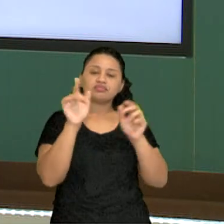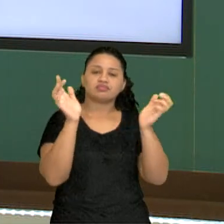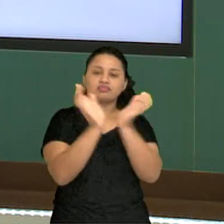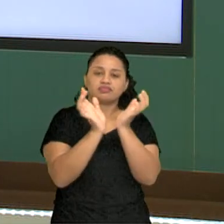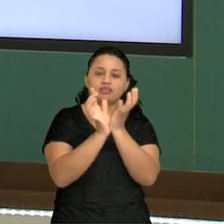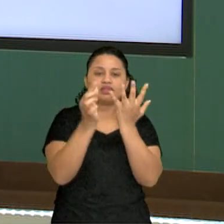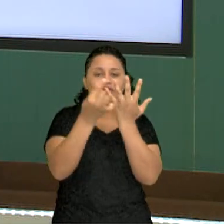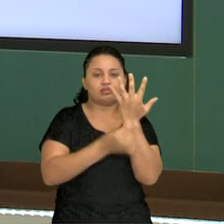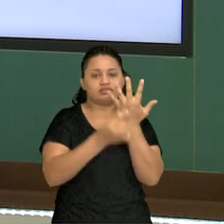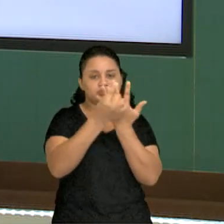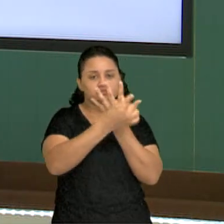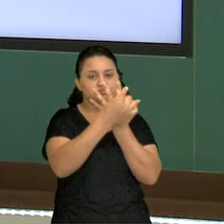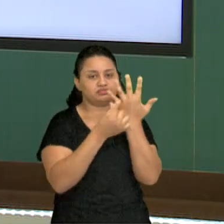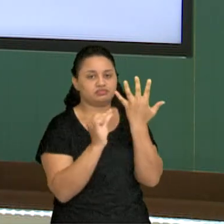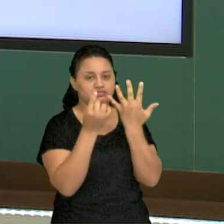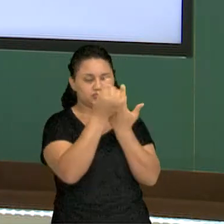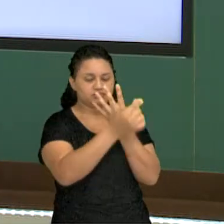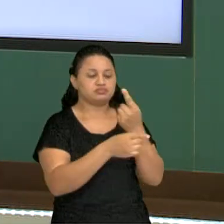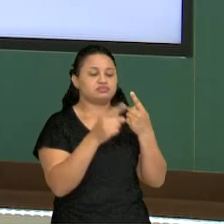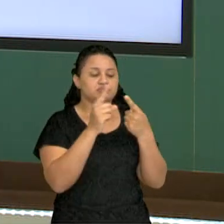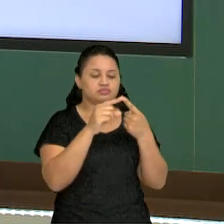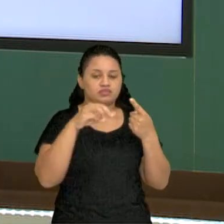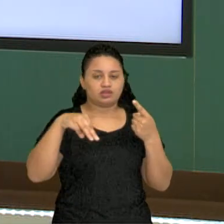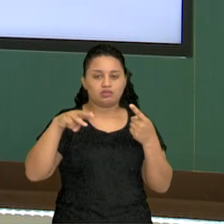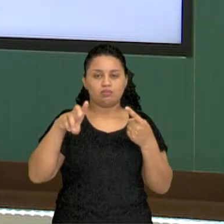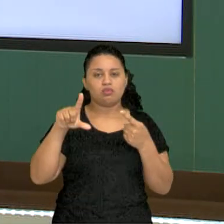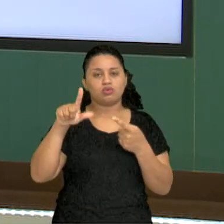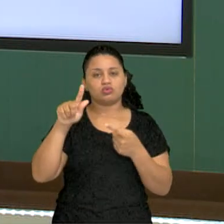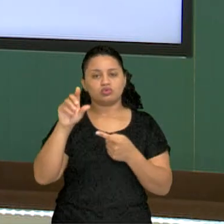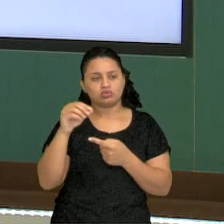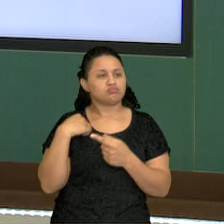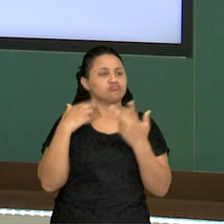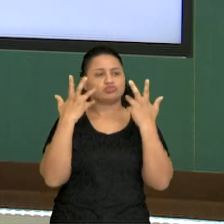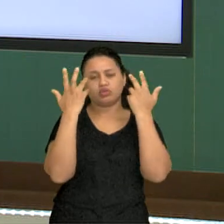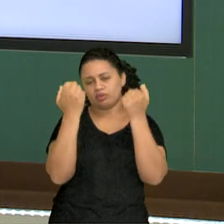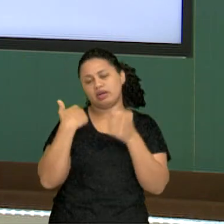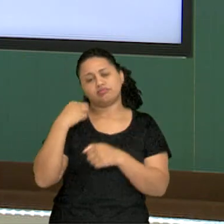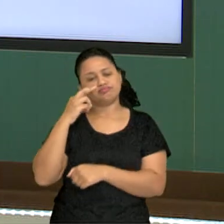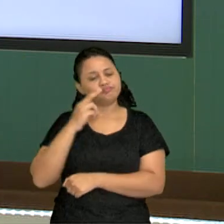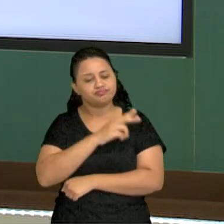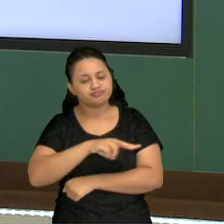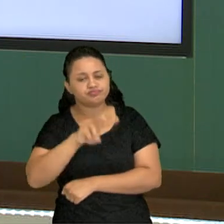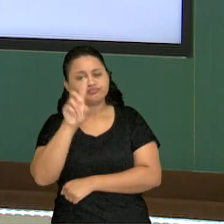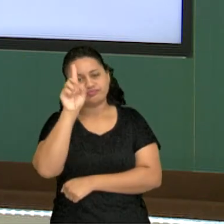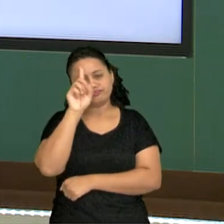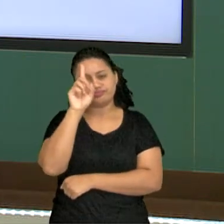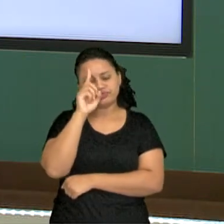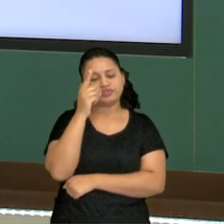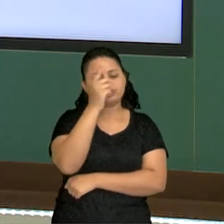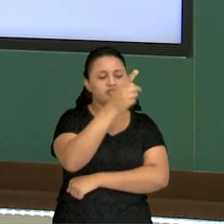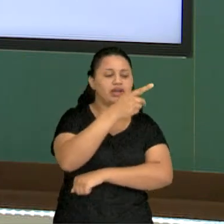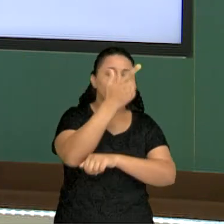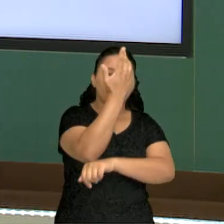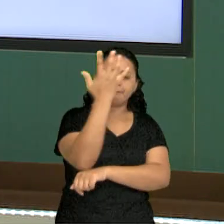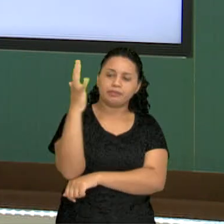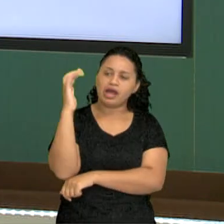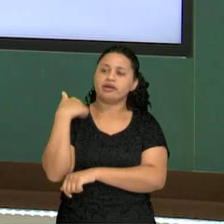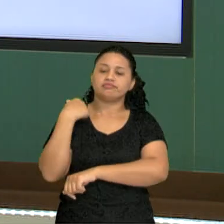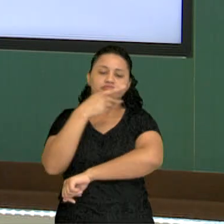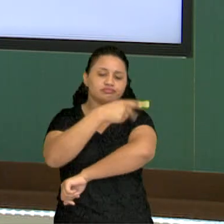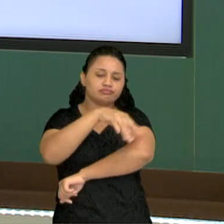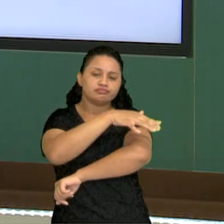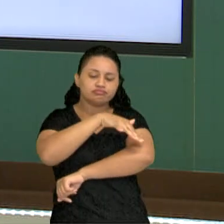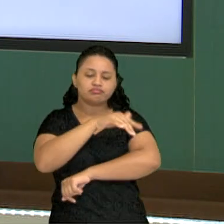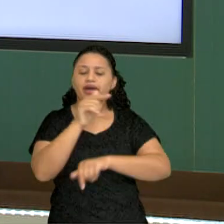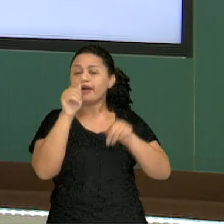das briófitas. Nós temos os músculos, que são muito comuns no nosso cotidiano. A gente vai num parque, numa praça, no